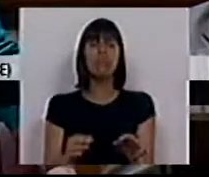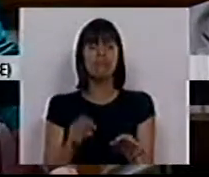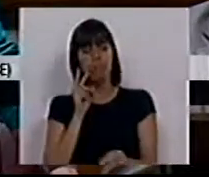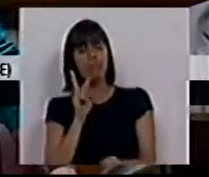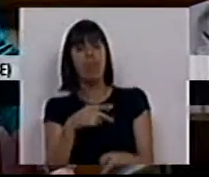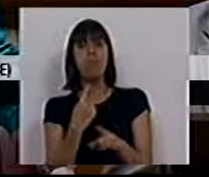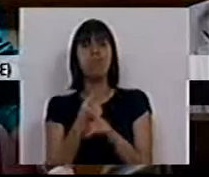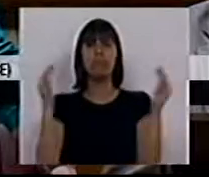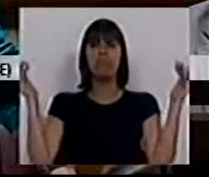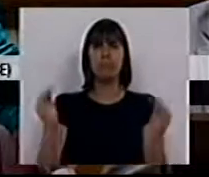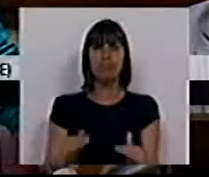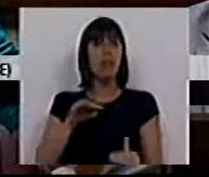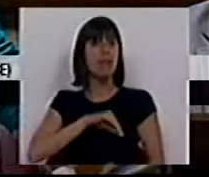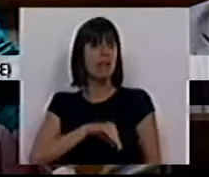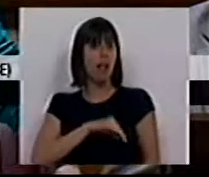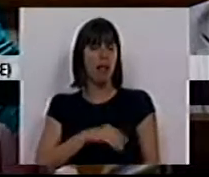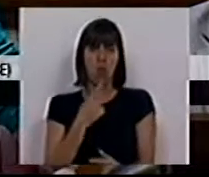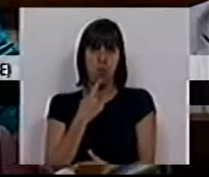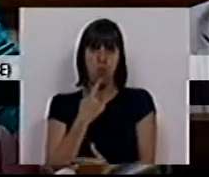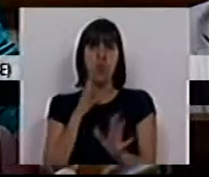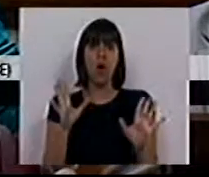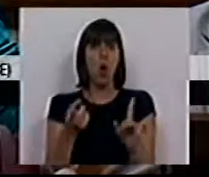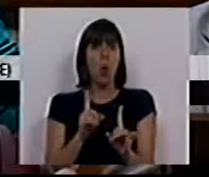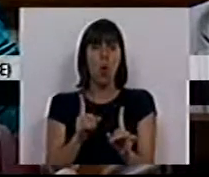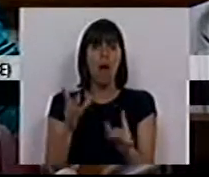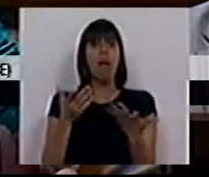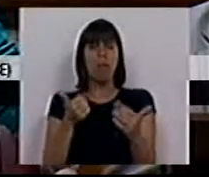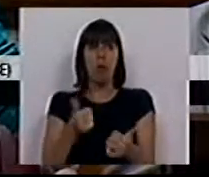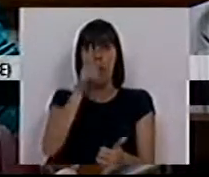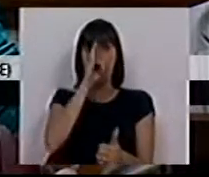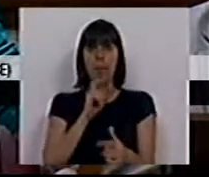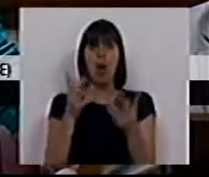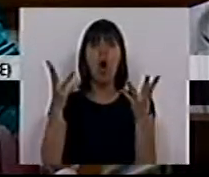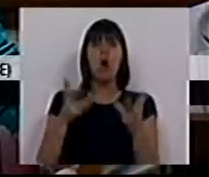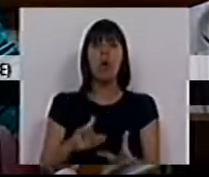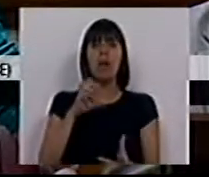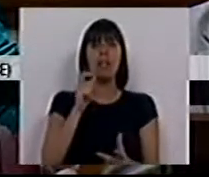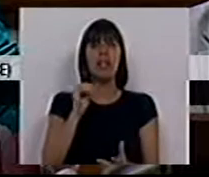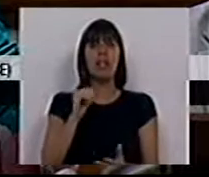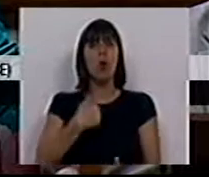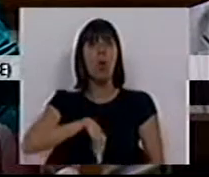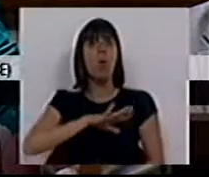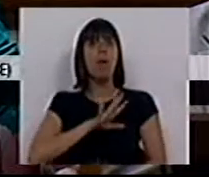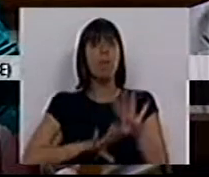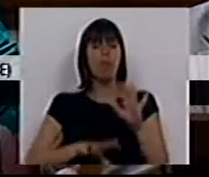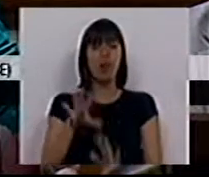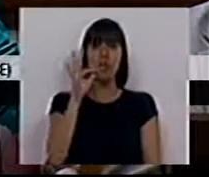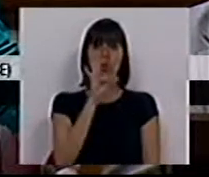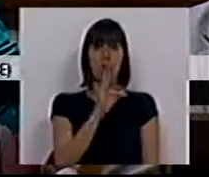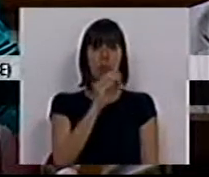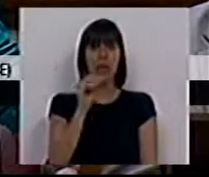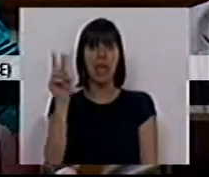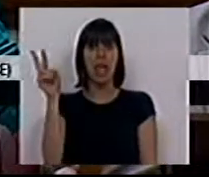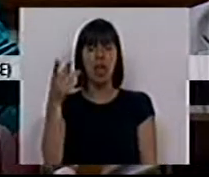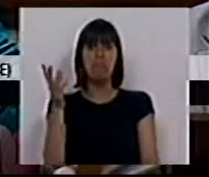assistimos também à quebra salarial brutal. Não é demais lembrar as contas que o SES de Coimbra fez. 400